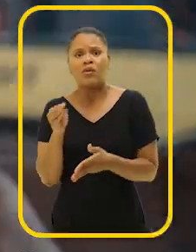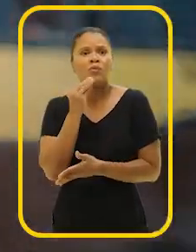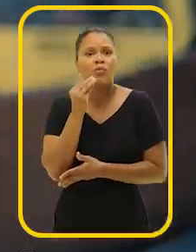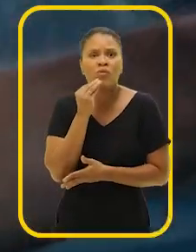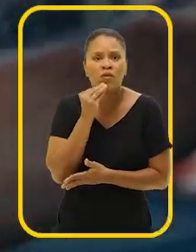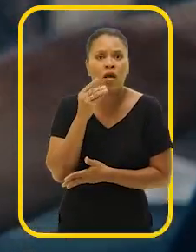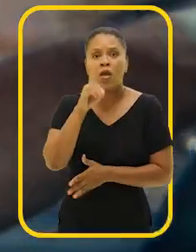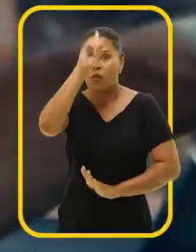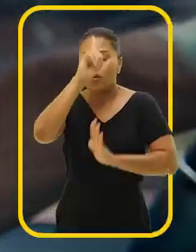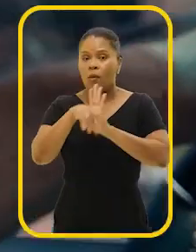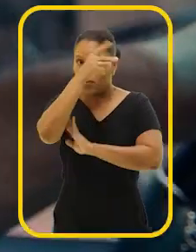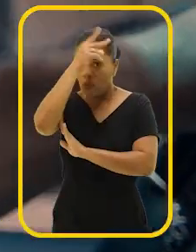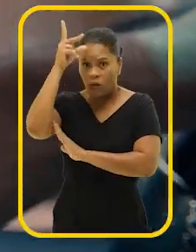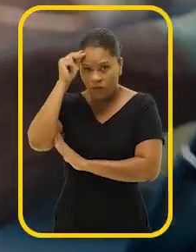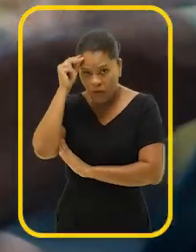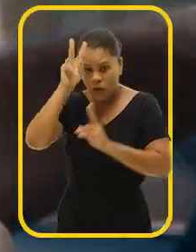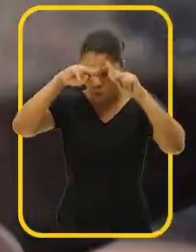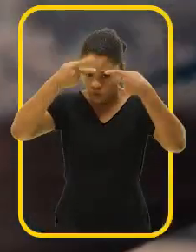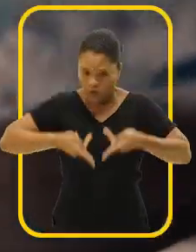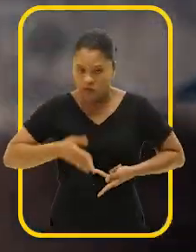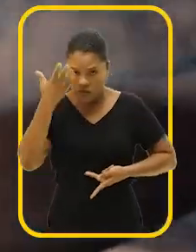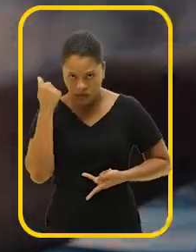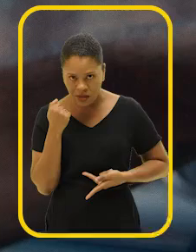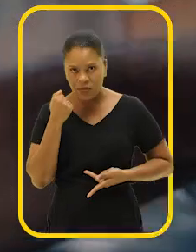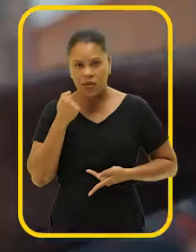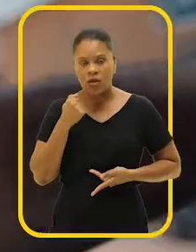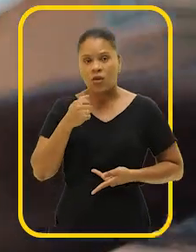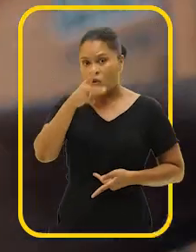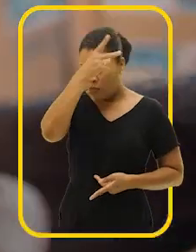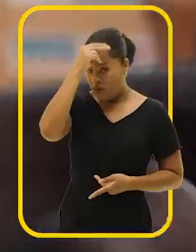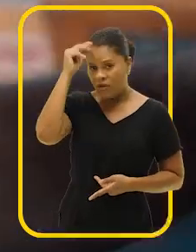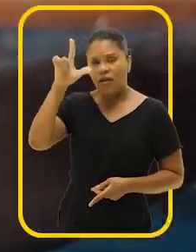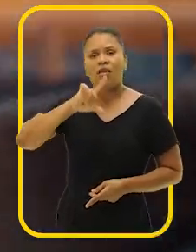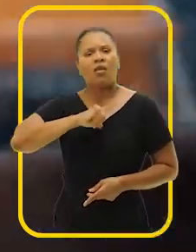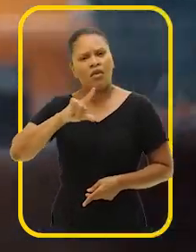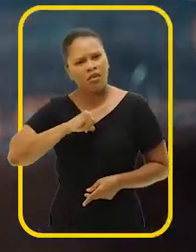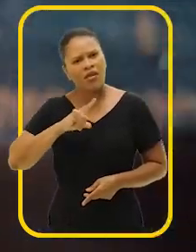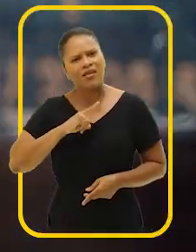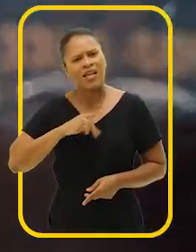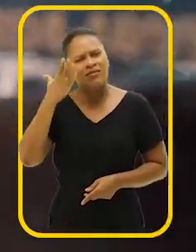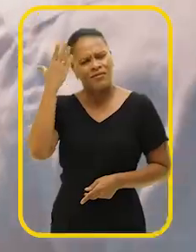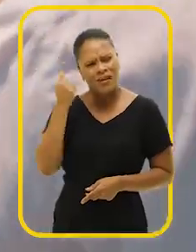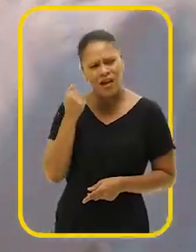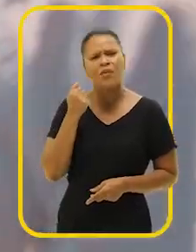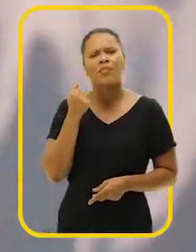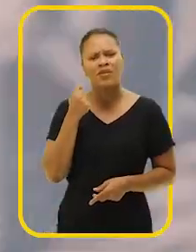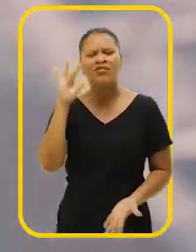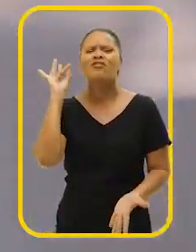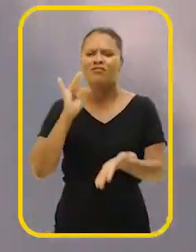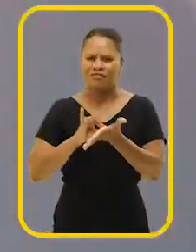precisa de um prefeito humano, sabe? Um prefeito que tenha noção do que é urgente.